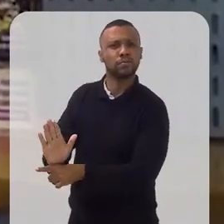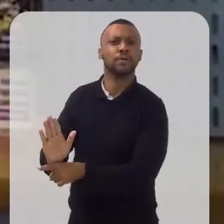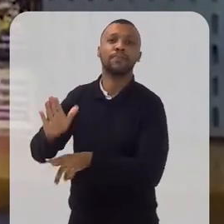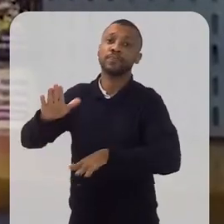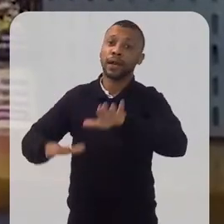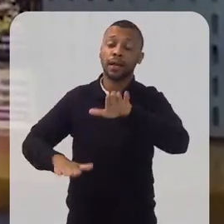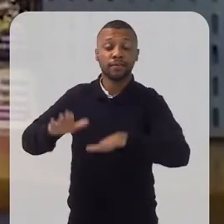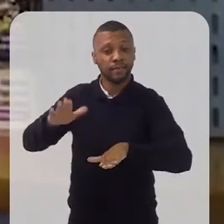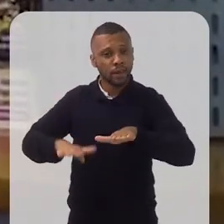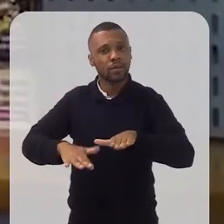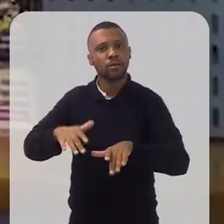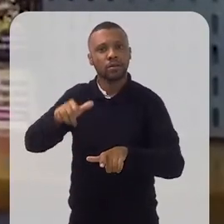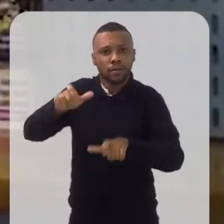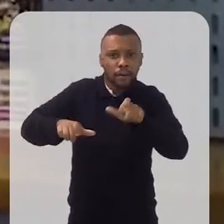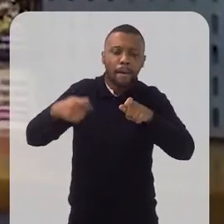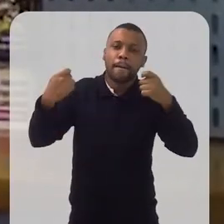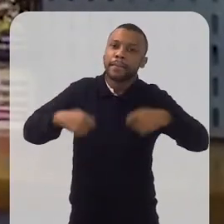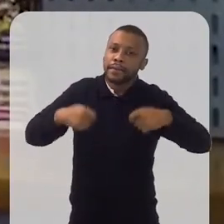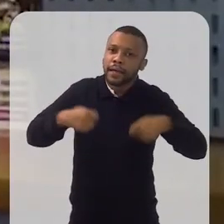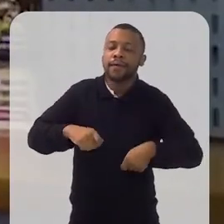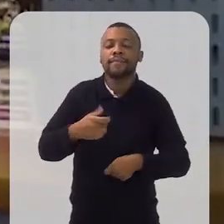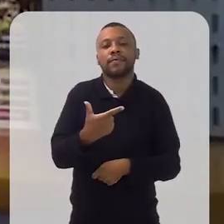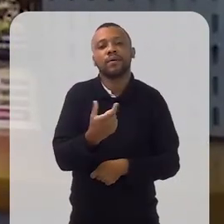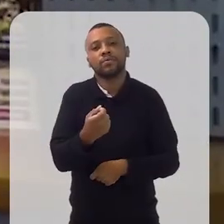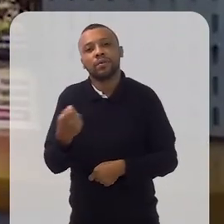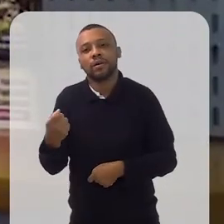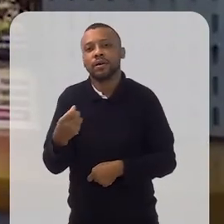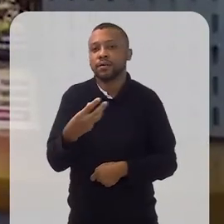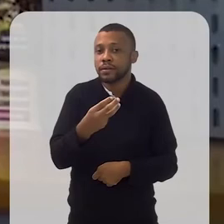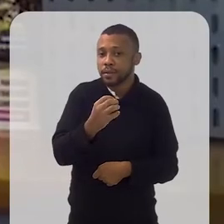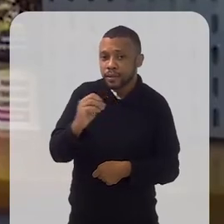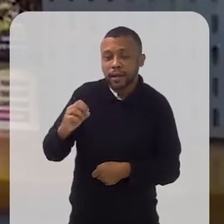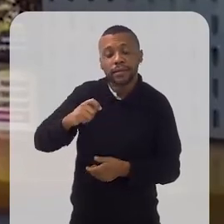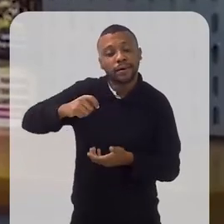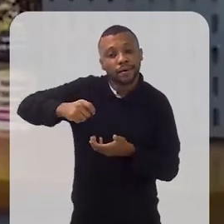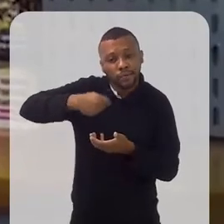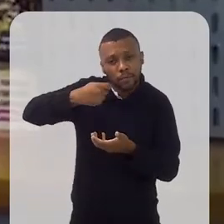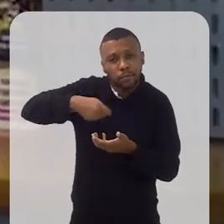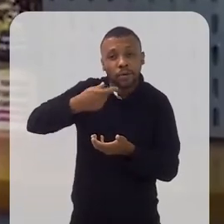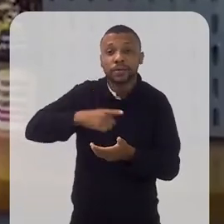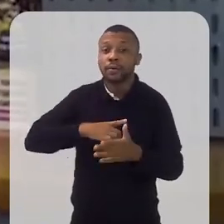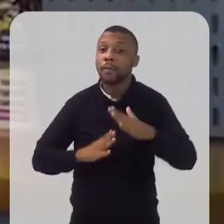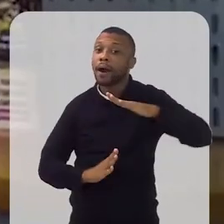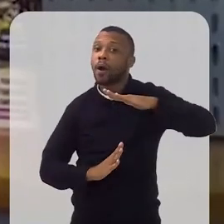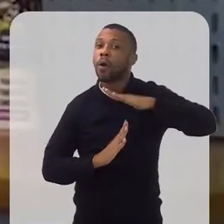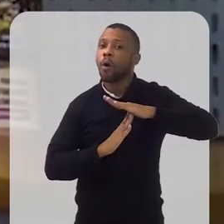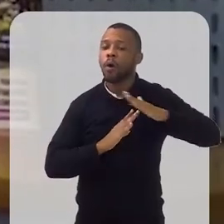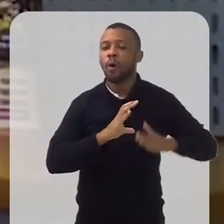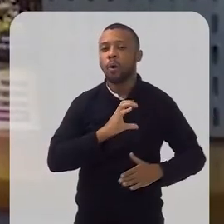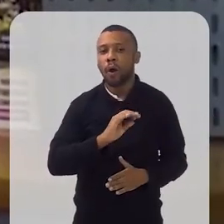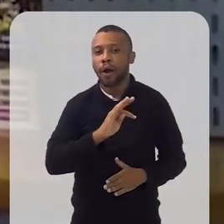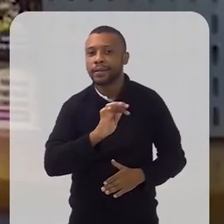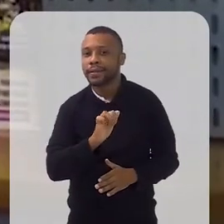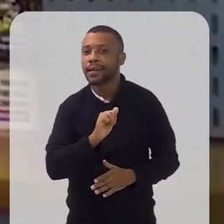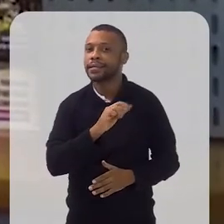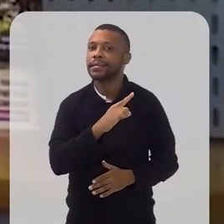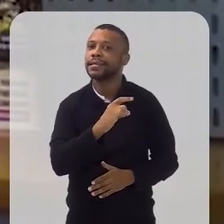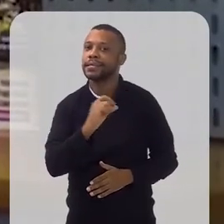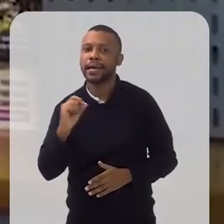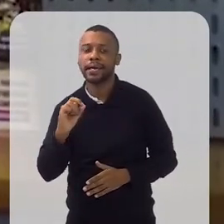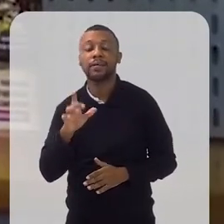Muitos quilombos precisavam de 200, 300 refeições por dia e a gente tinha uma cota de 100 refeições. Então,